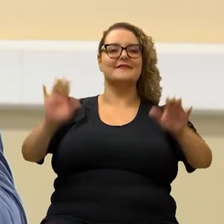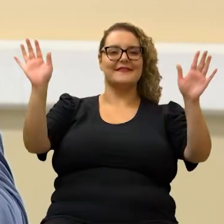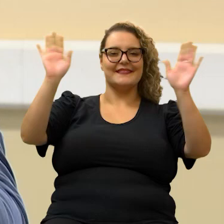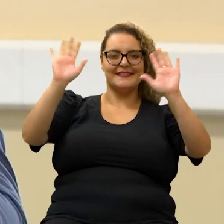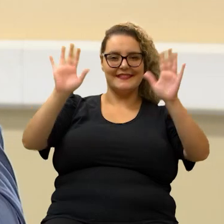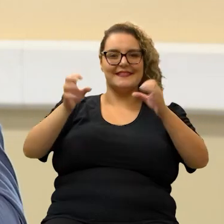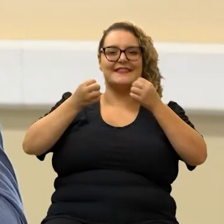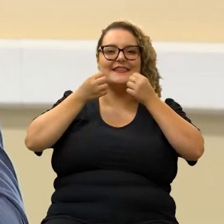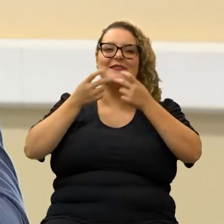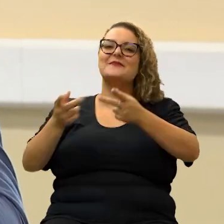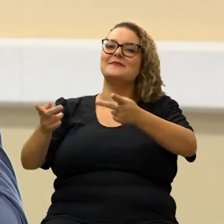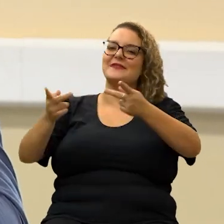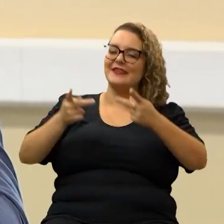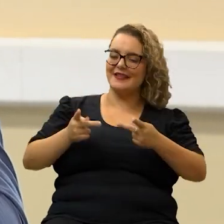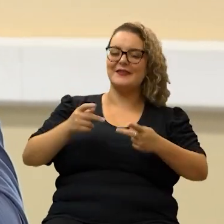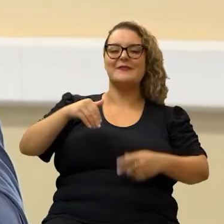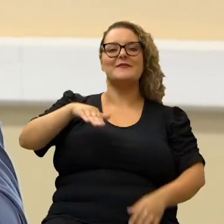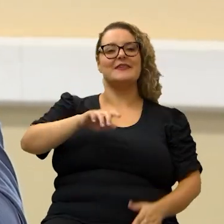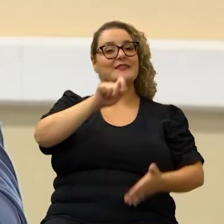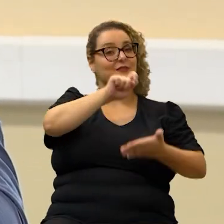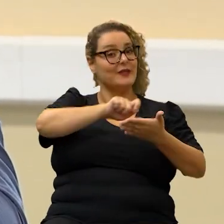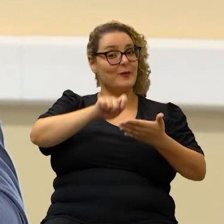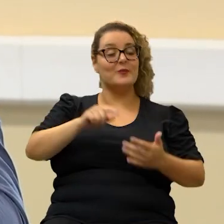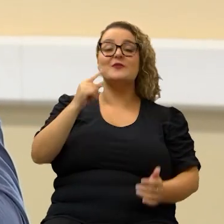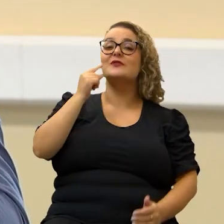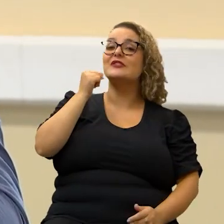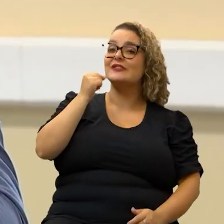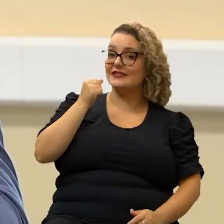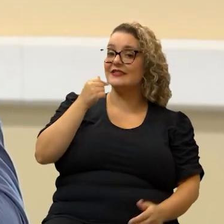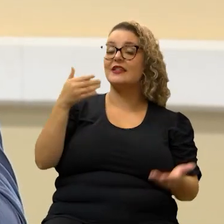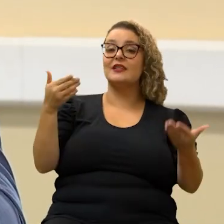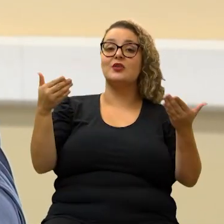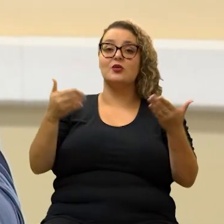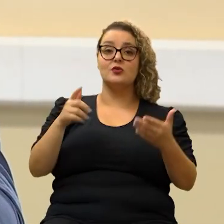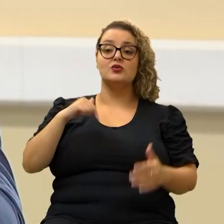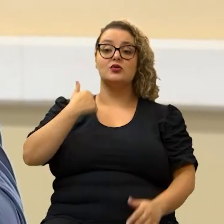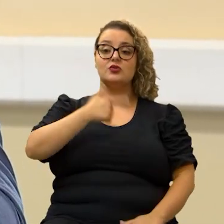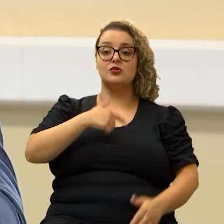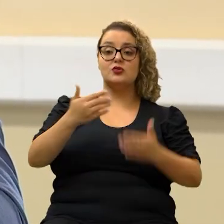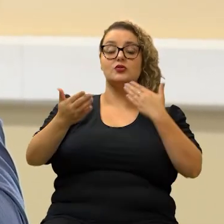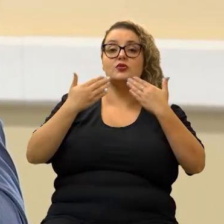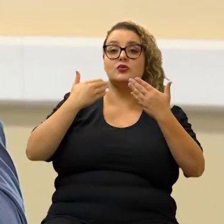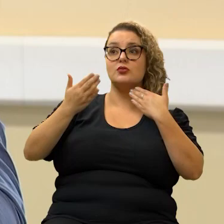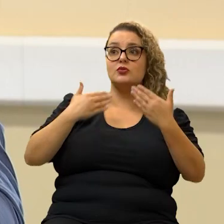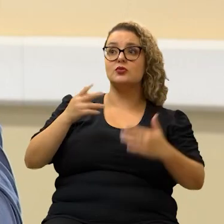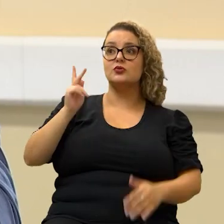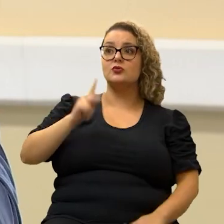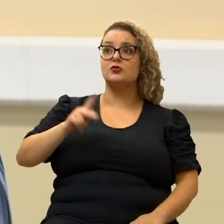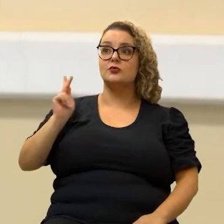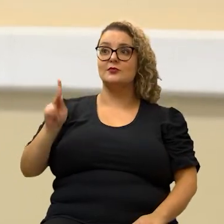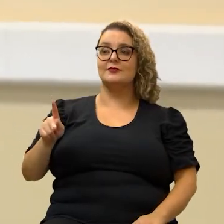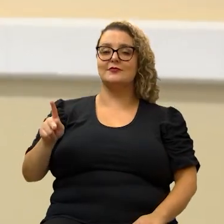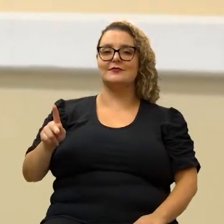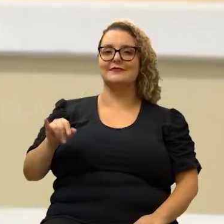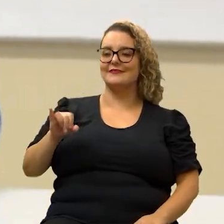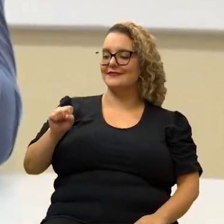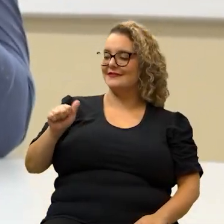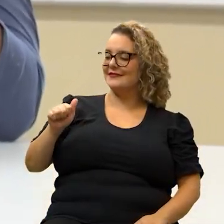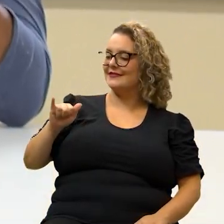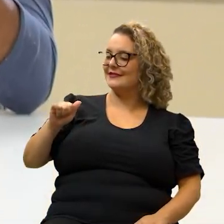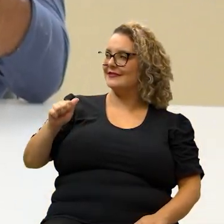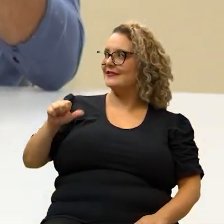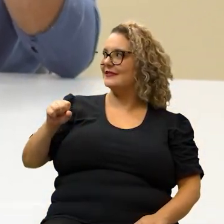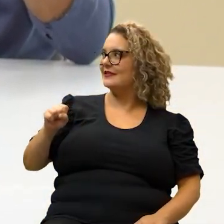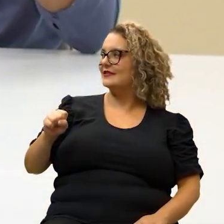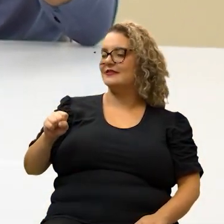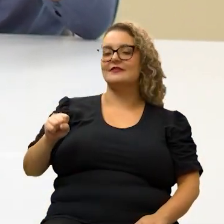Olá amigos, sejam muito bem-vindos a mais um Na Ponta do Lápis e hoje nós vamos conversar com o professor Isaías de